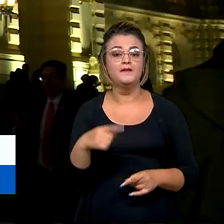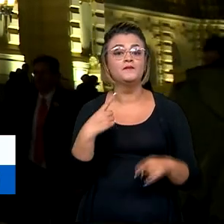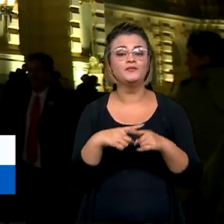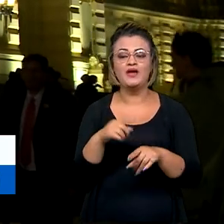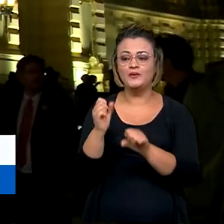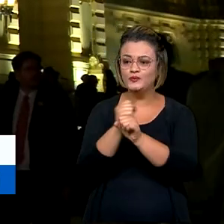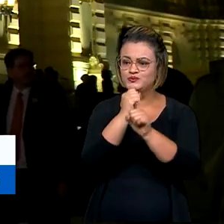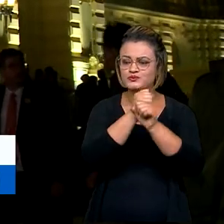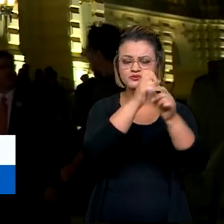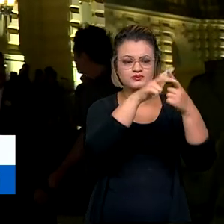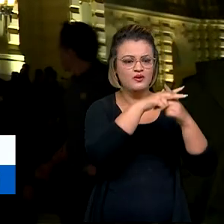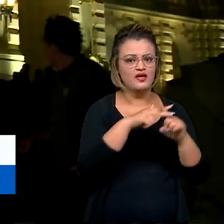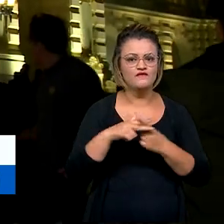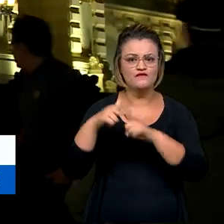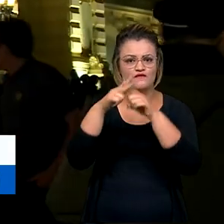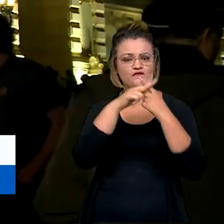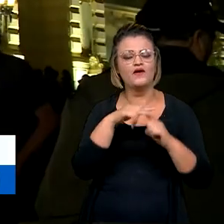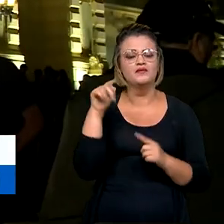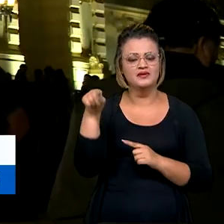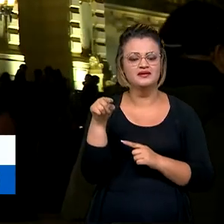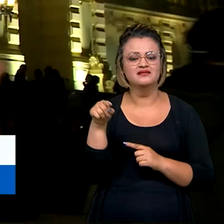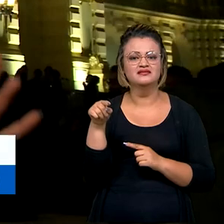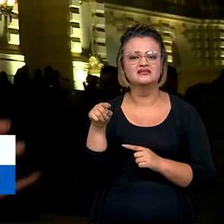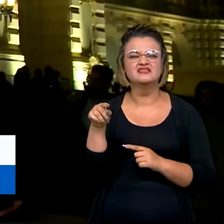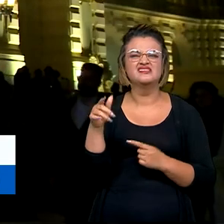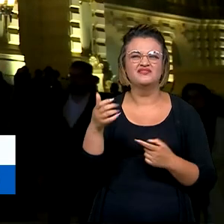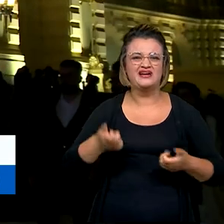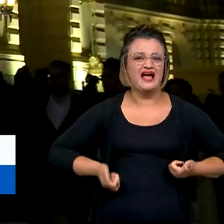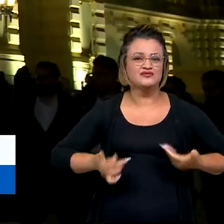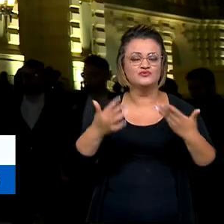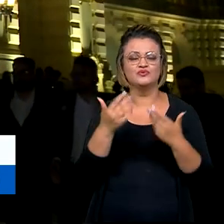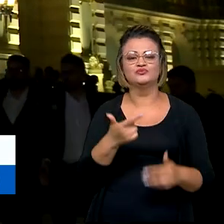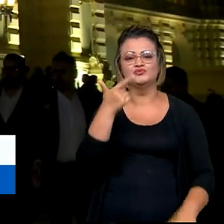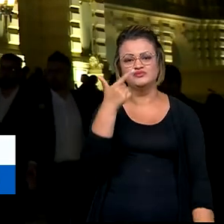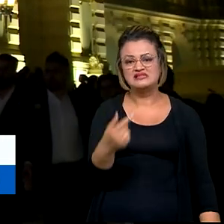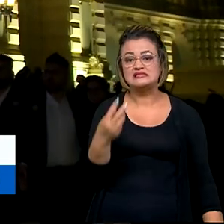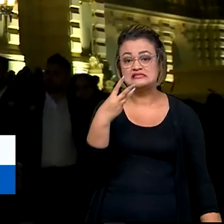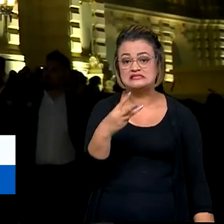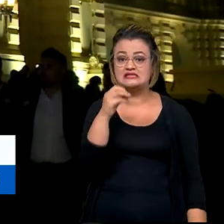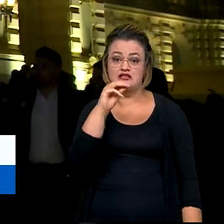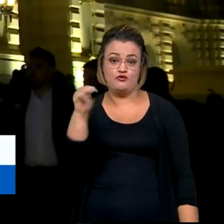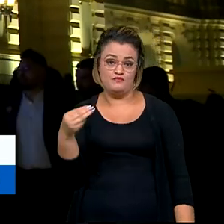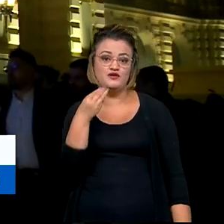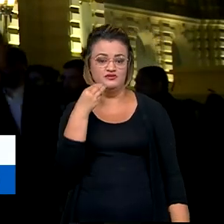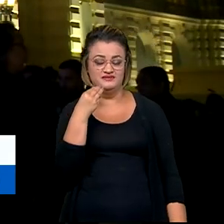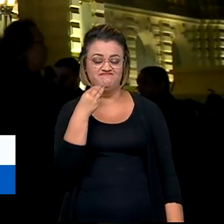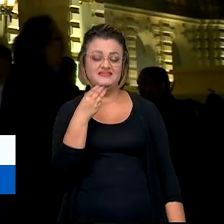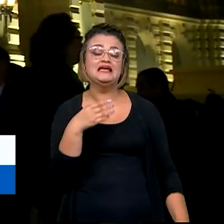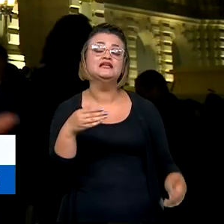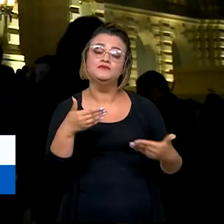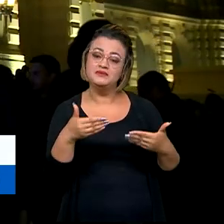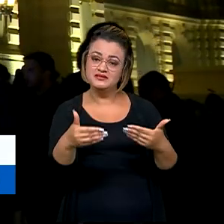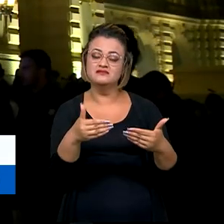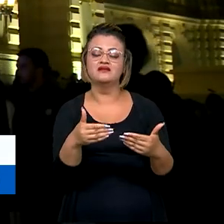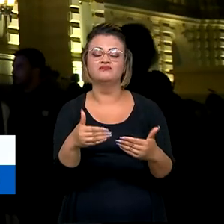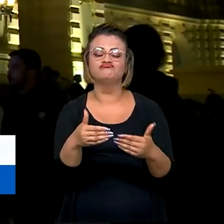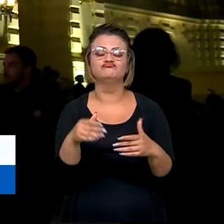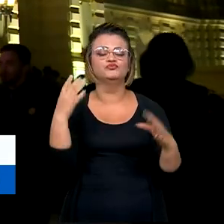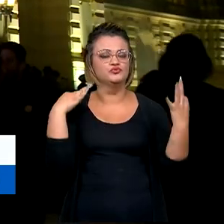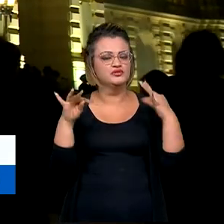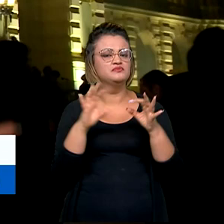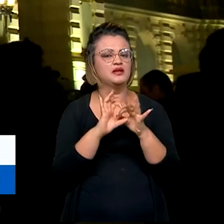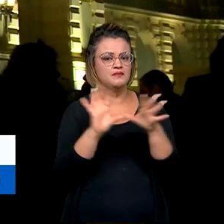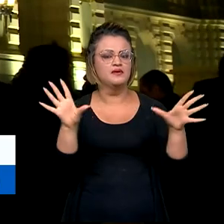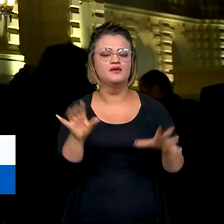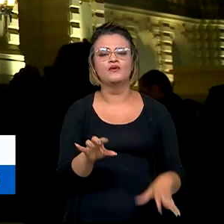obras aqui de restauro e ampliação do museu ficaram em cerca de 230 milhões de reais. E o Ministério do Turismo, por meio da lei, Rouanet, aprovou